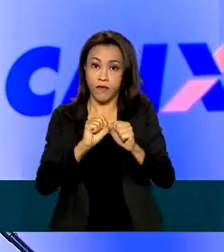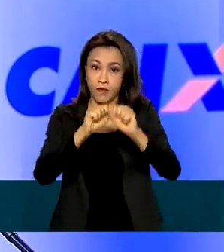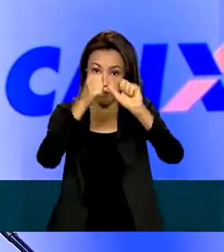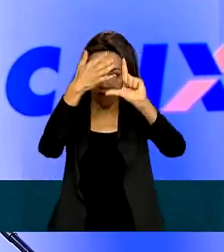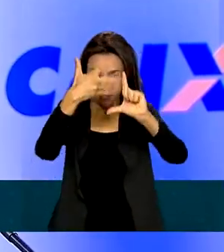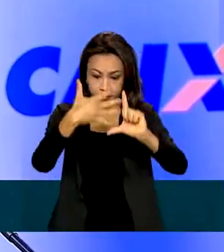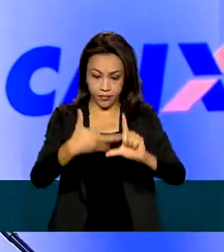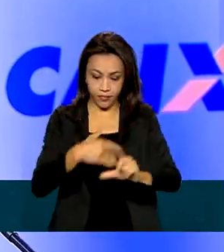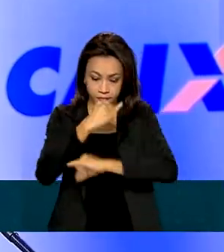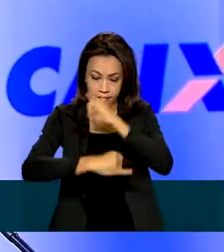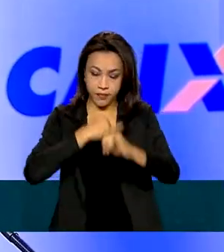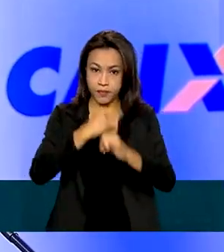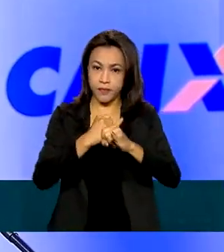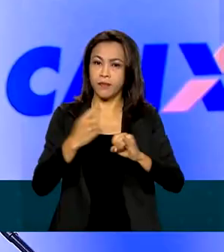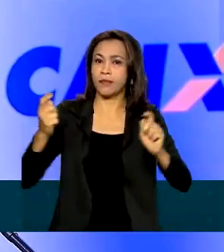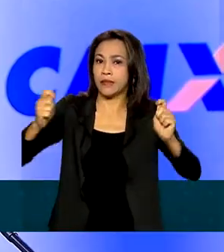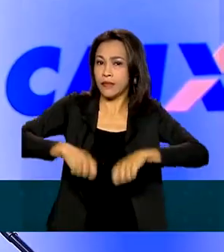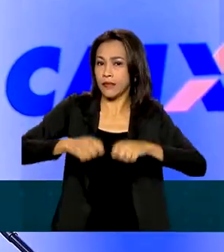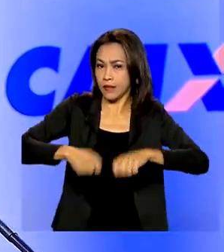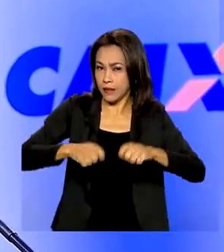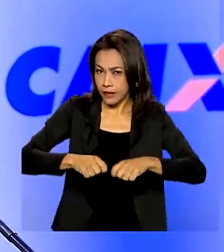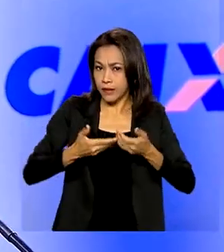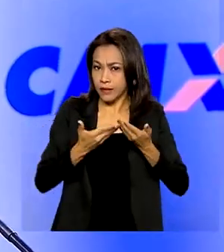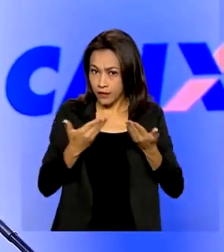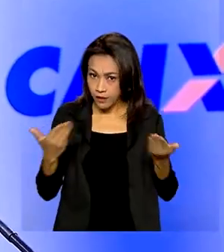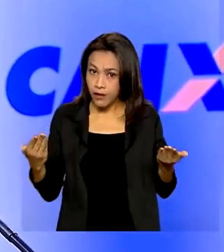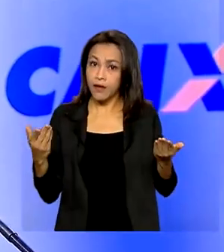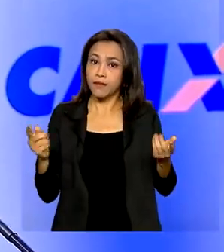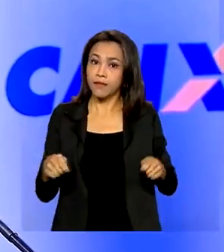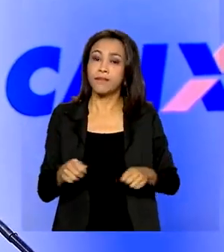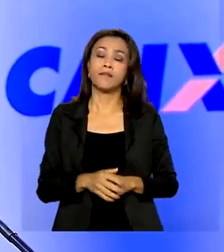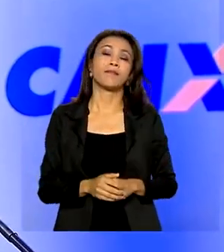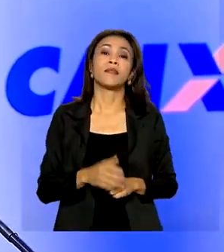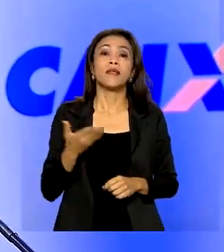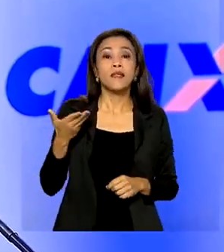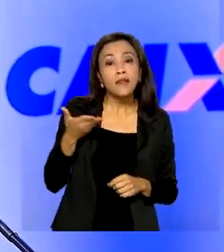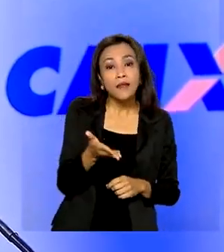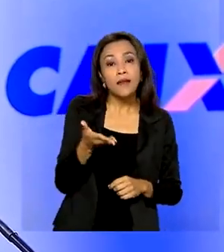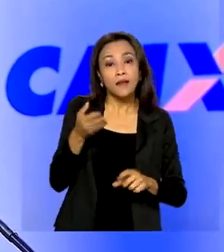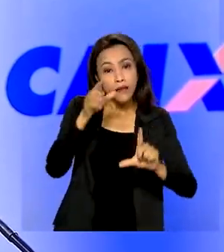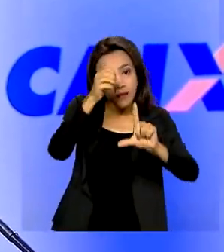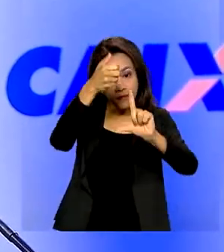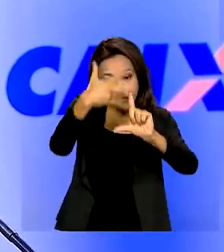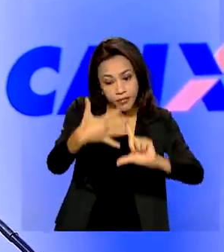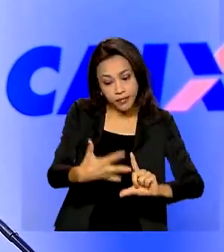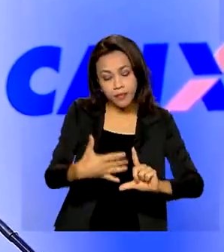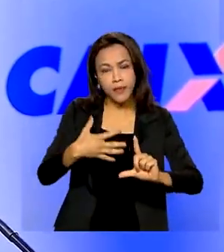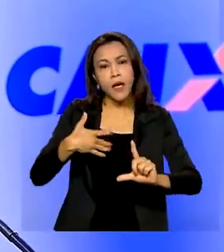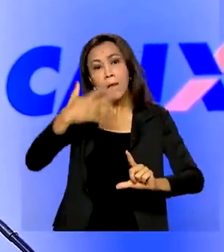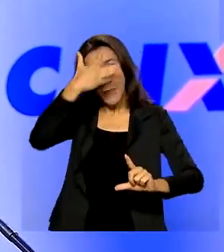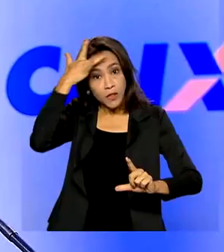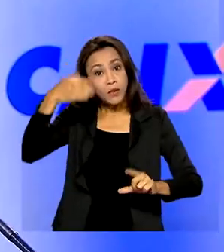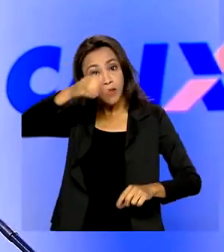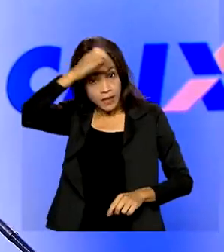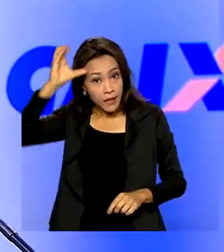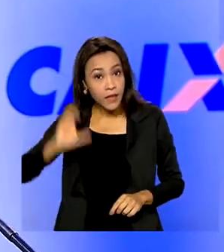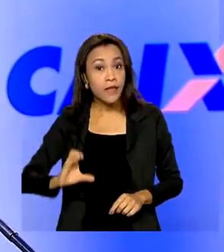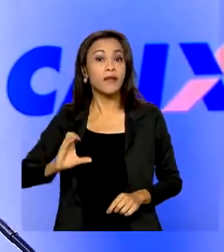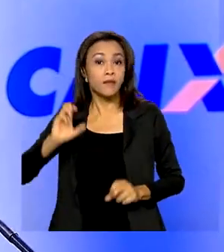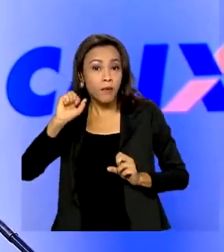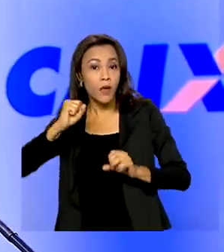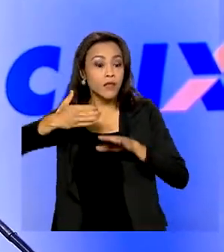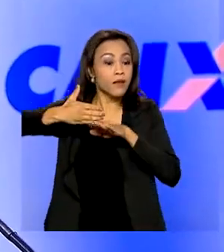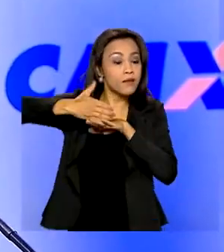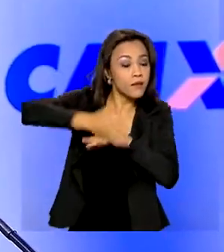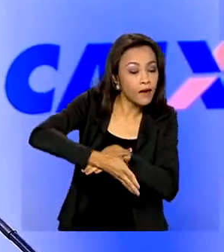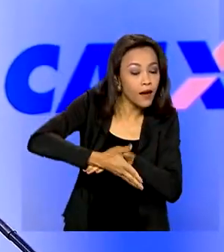PRONAMP no empresa.caixa.gov.br. Ali, toda a empresa cliente da Caixa pode entrar,